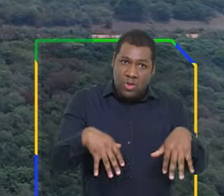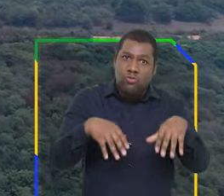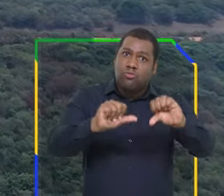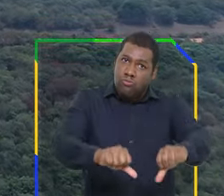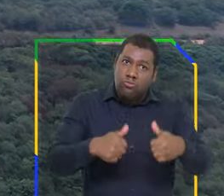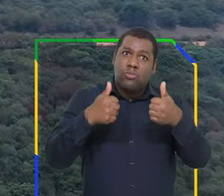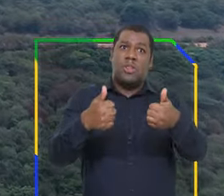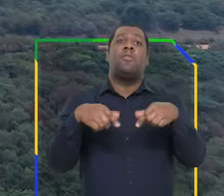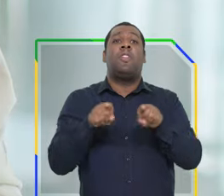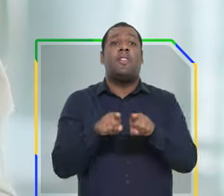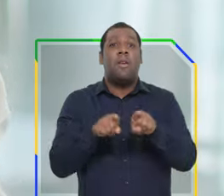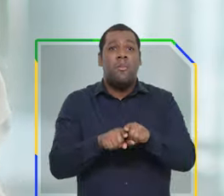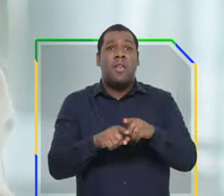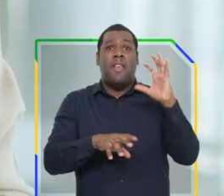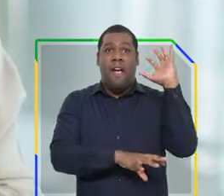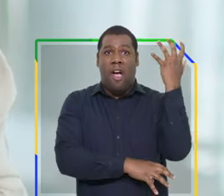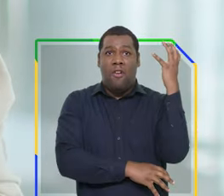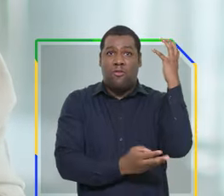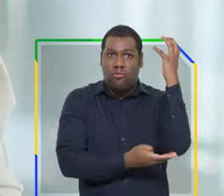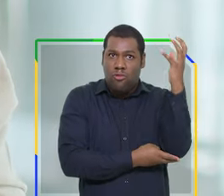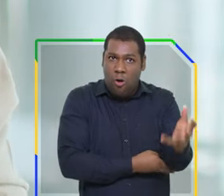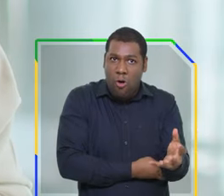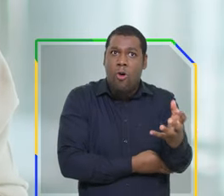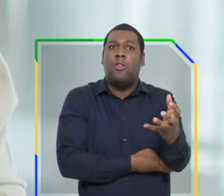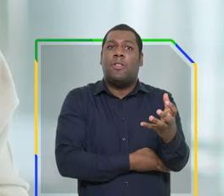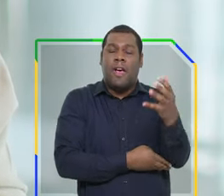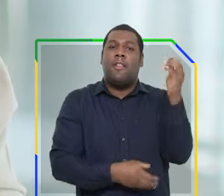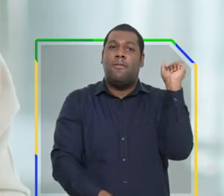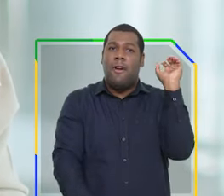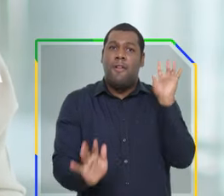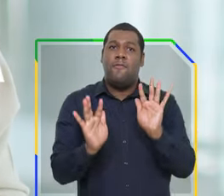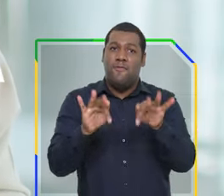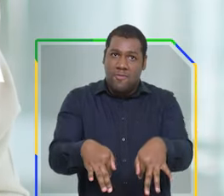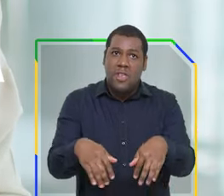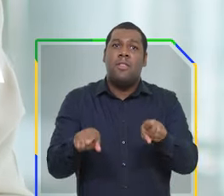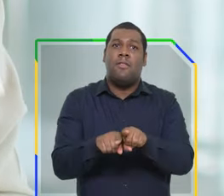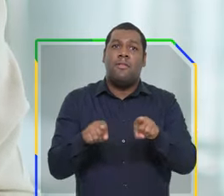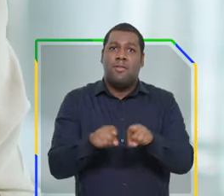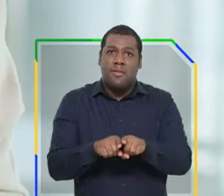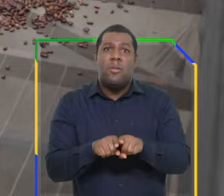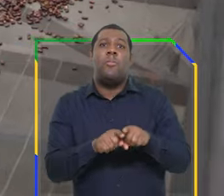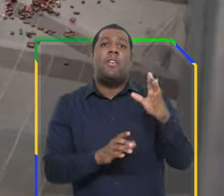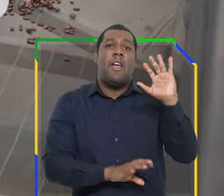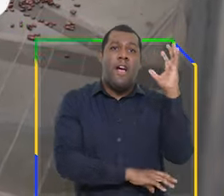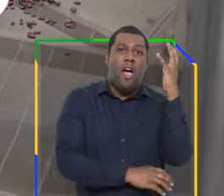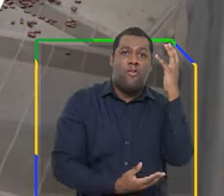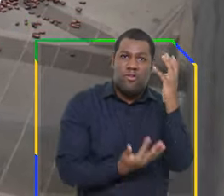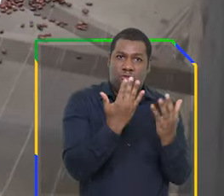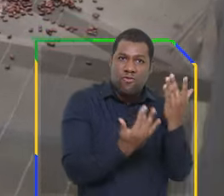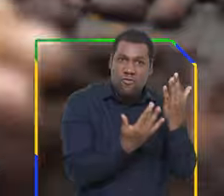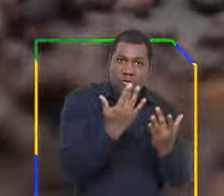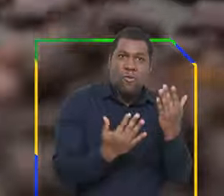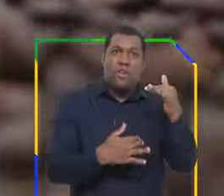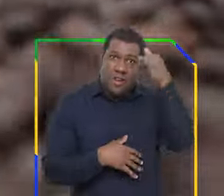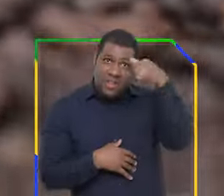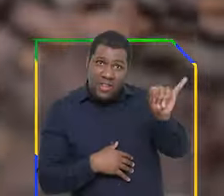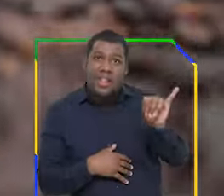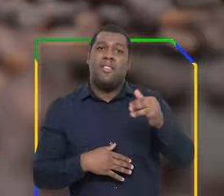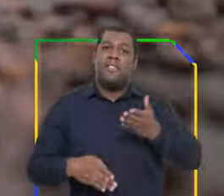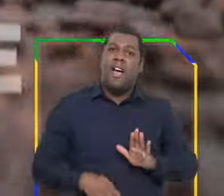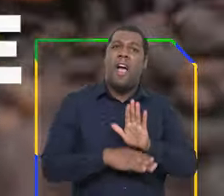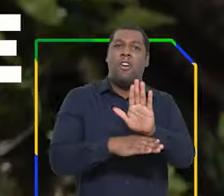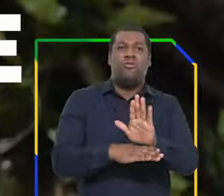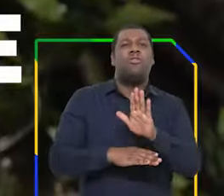desmatamento e incêndios. Será também de incentivo ao crescimento da bioeconomia, gerando empregos e renda